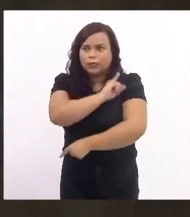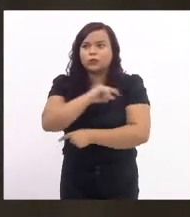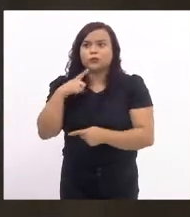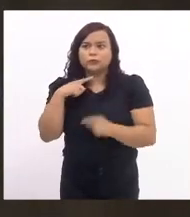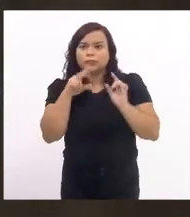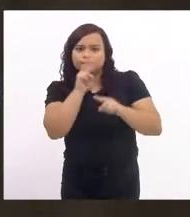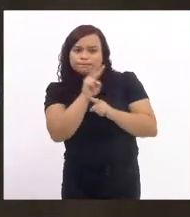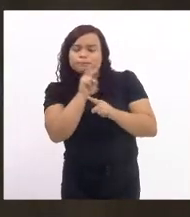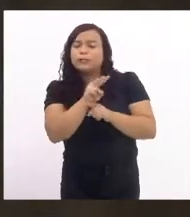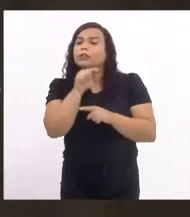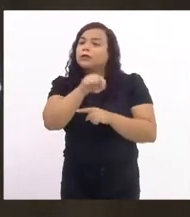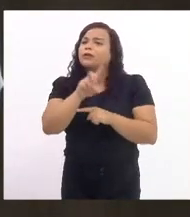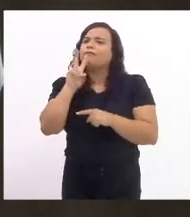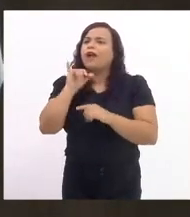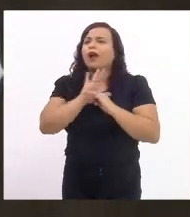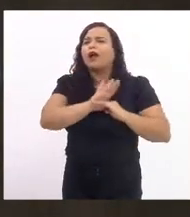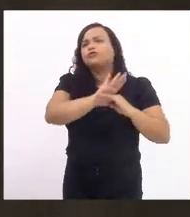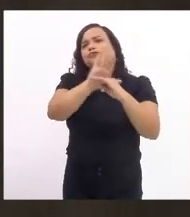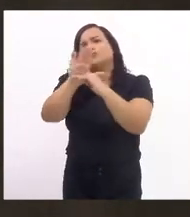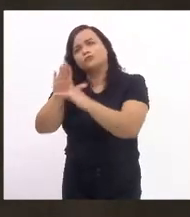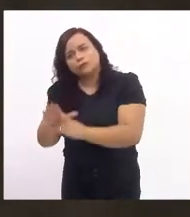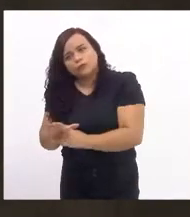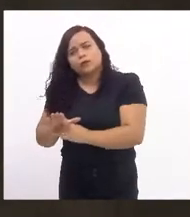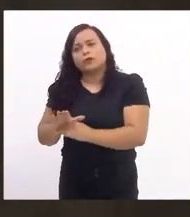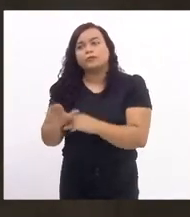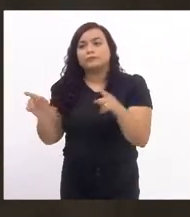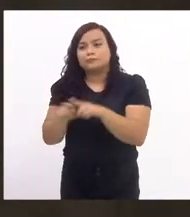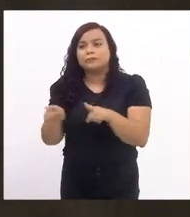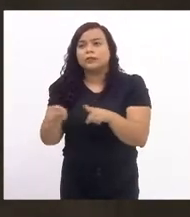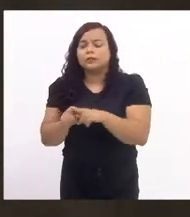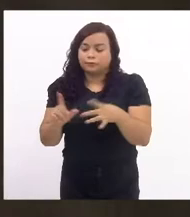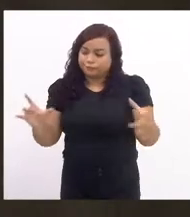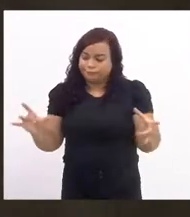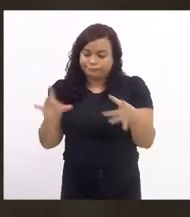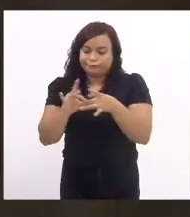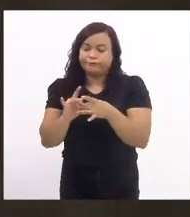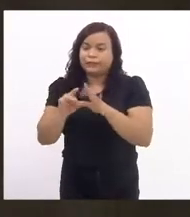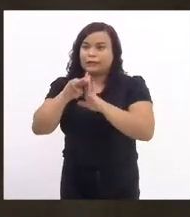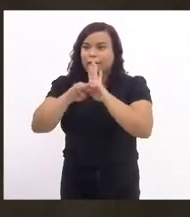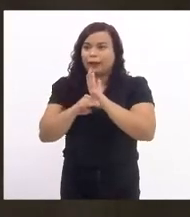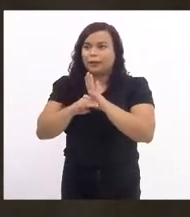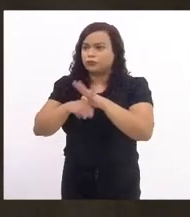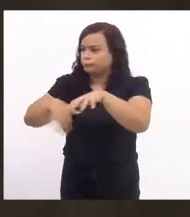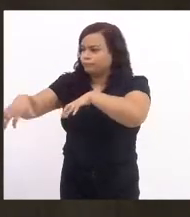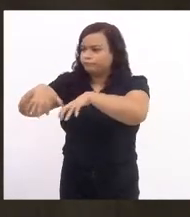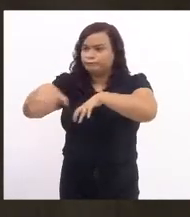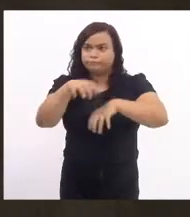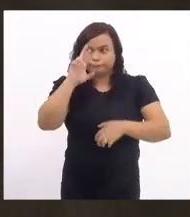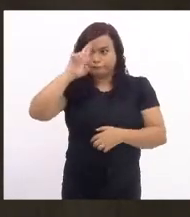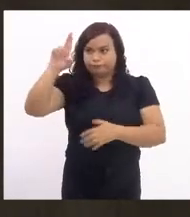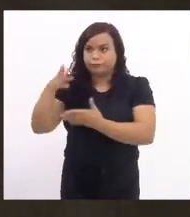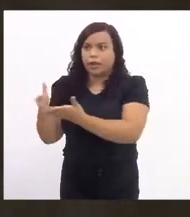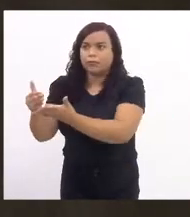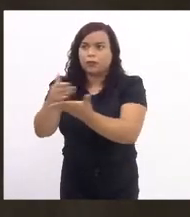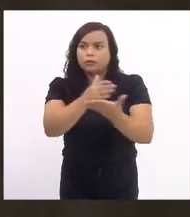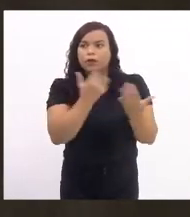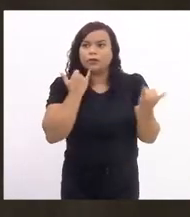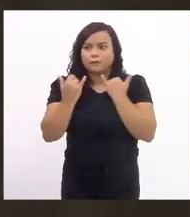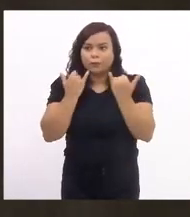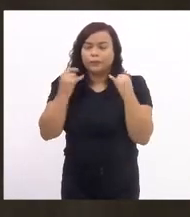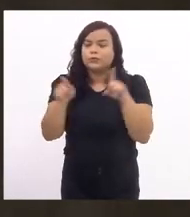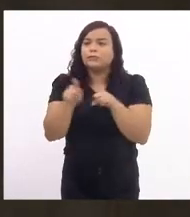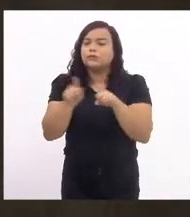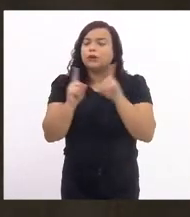nenhuma, promover a integração desses dados nos órgãos que recorrem informações e